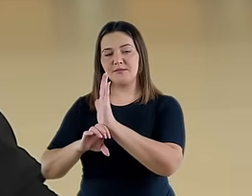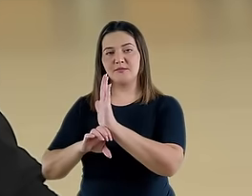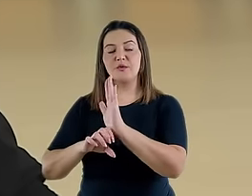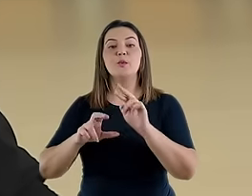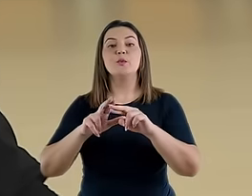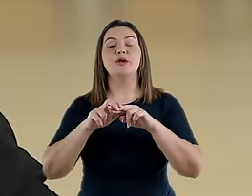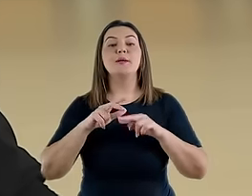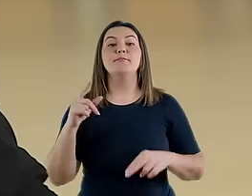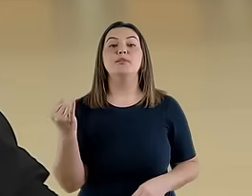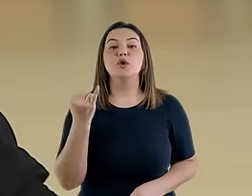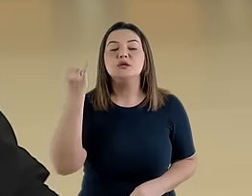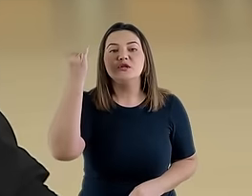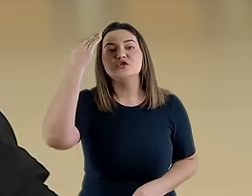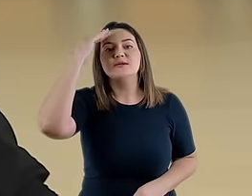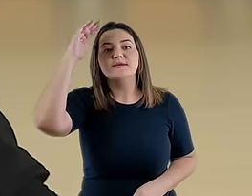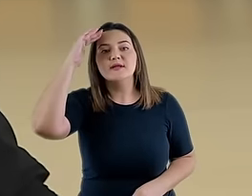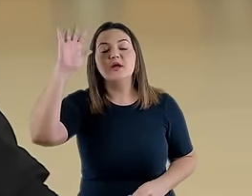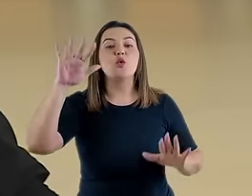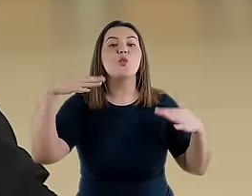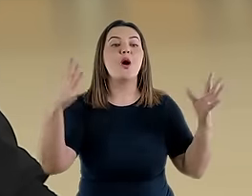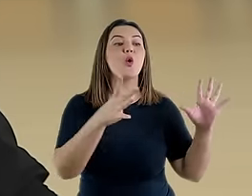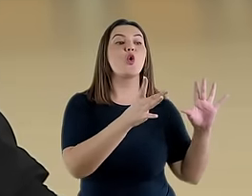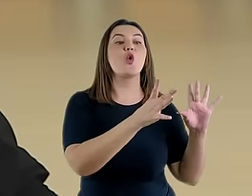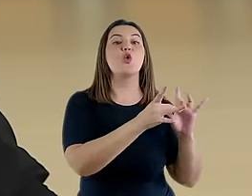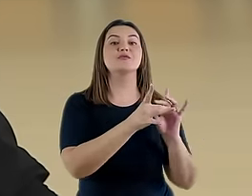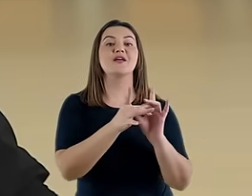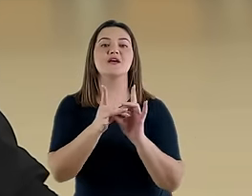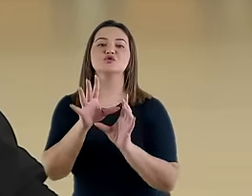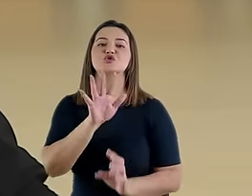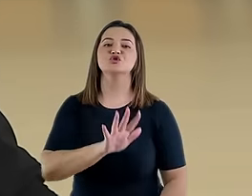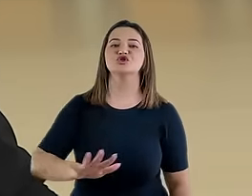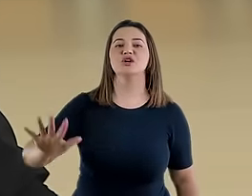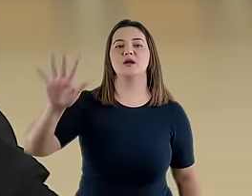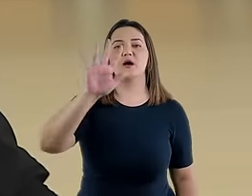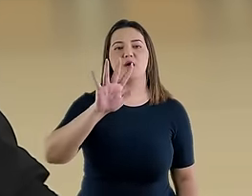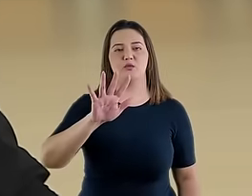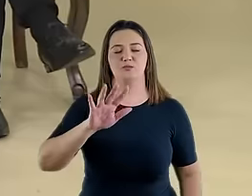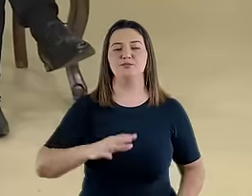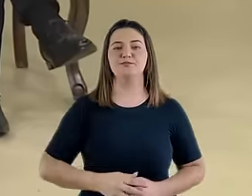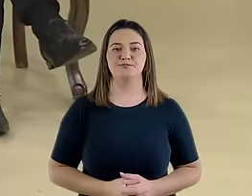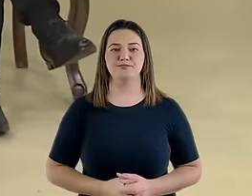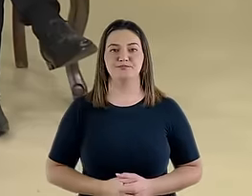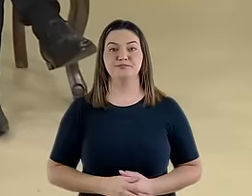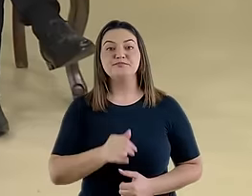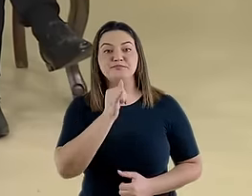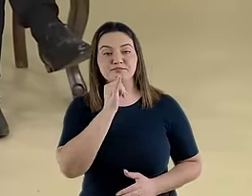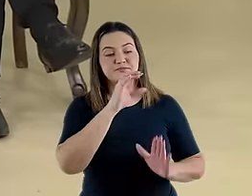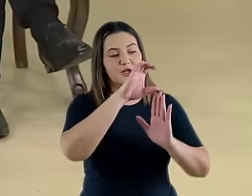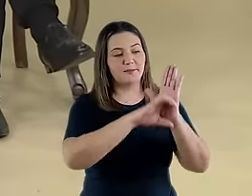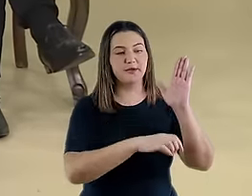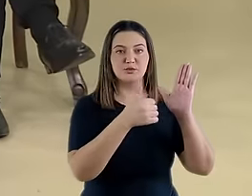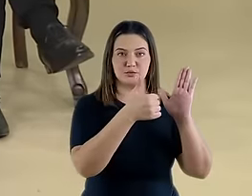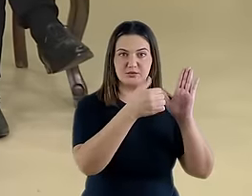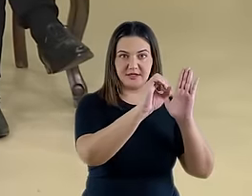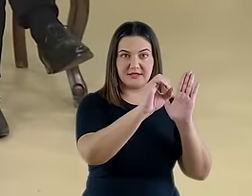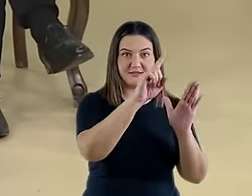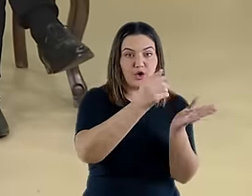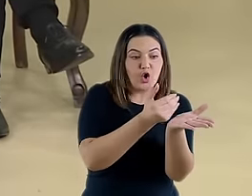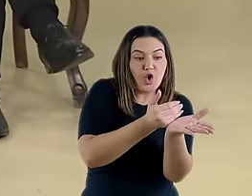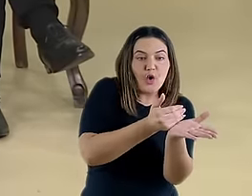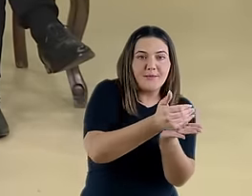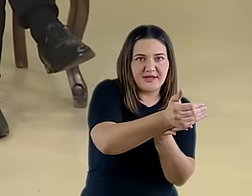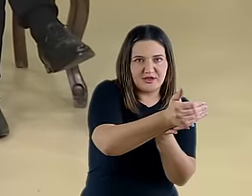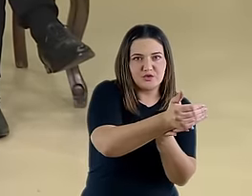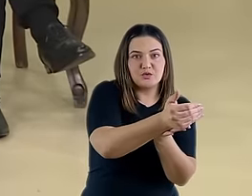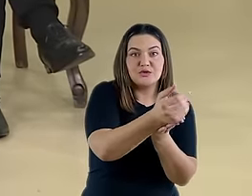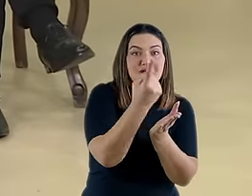porque precisamos ver o quadro geral além dos detalhes. O capítulo 10, portanto, é a introdução